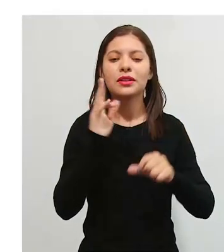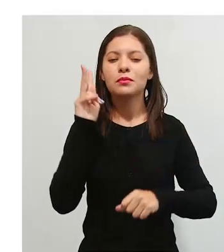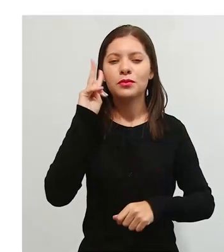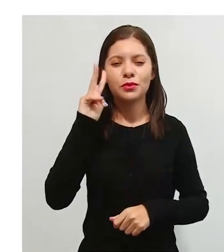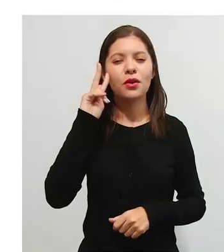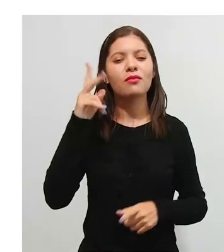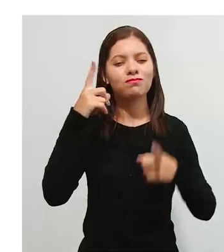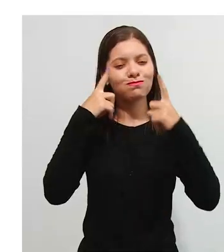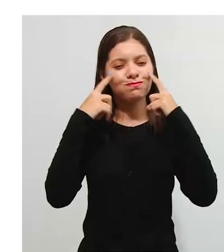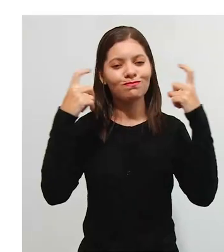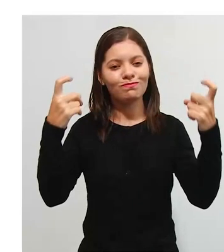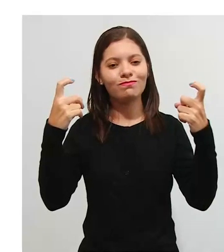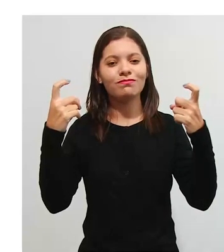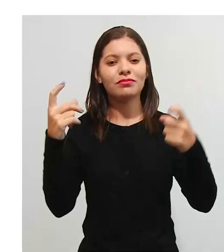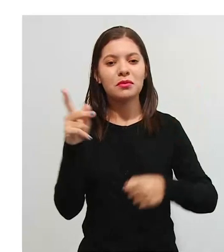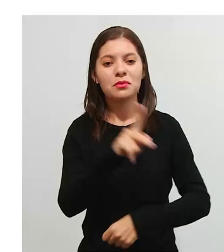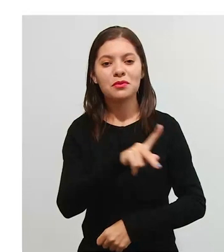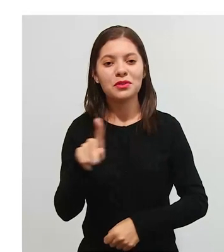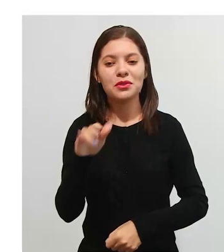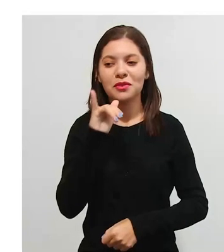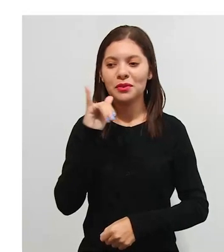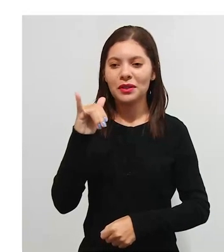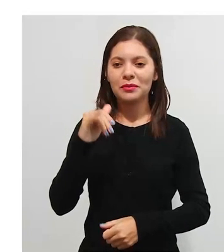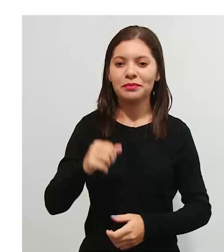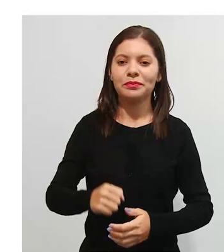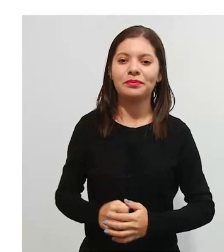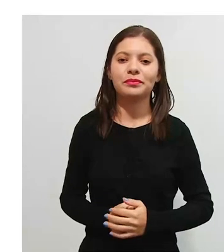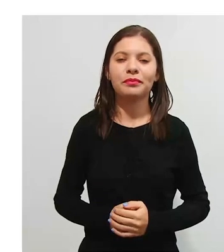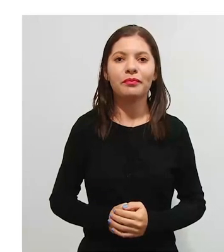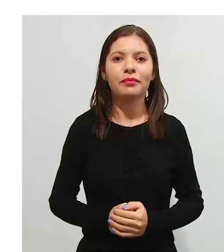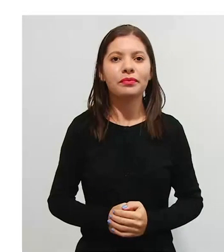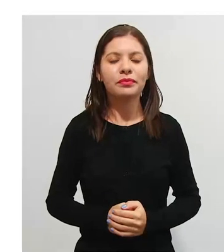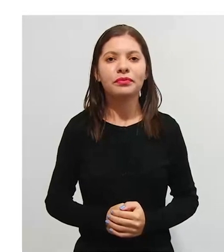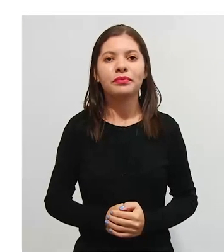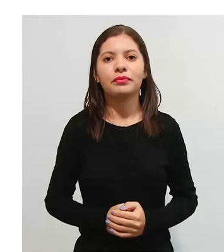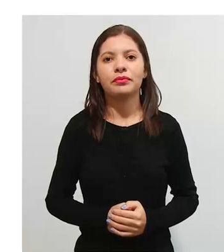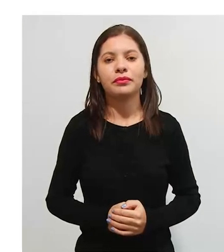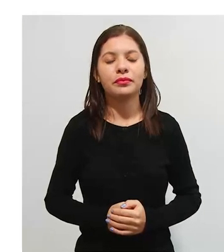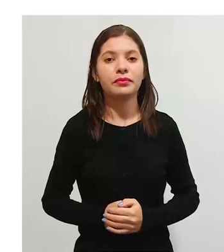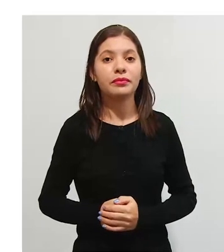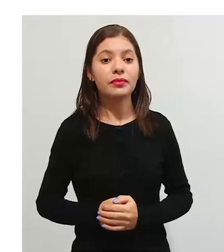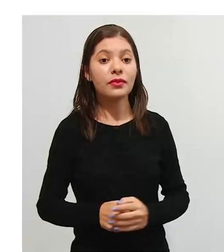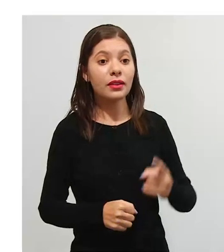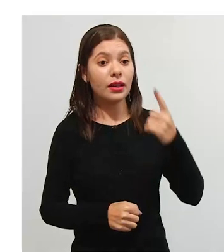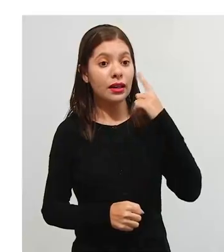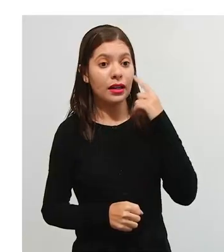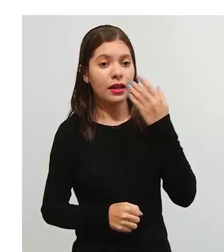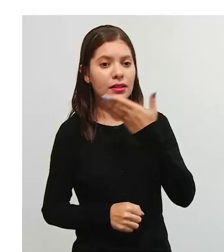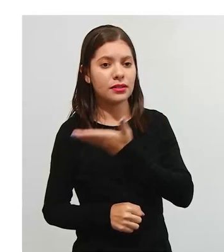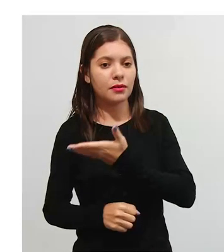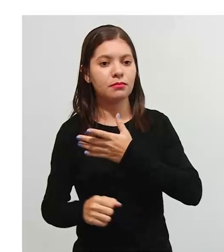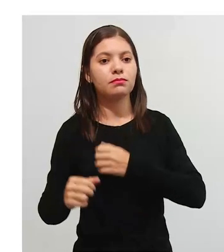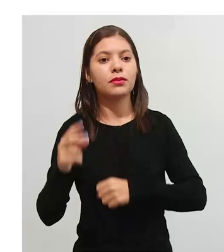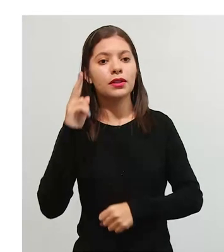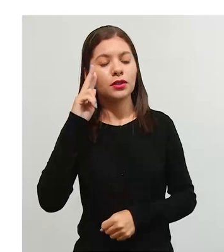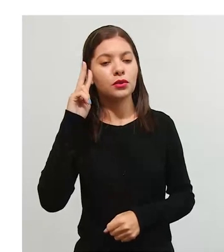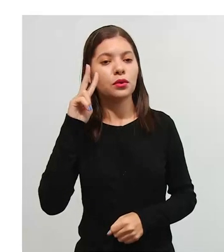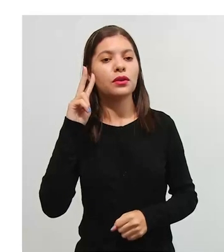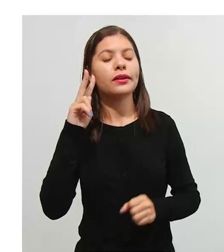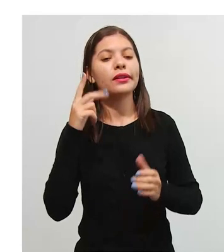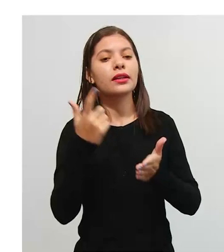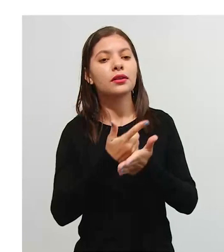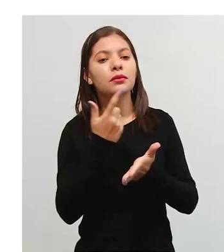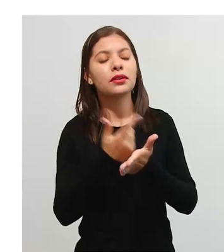conhecer uma história bem interessante que a professora Rosângela vai contar. então, essa história, né, está no livro, né, da nossa